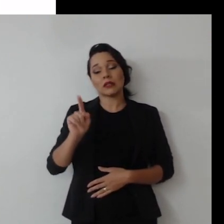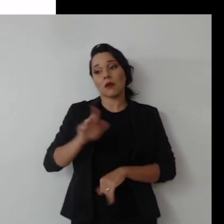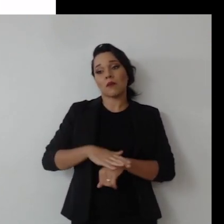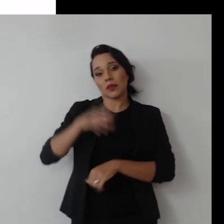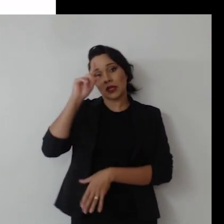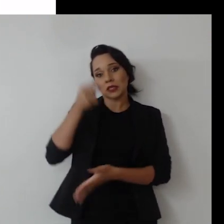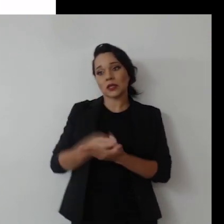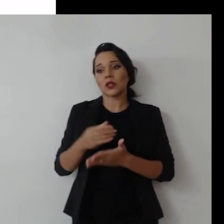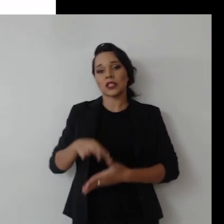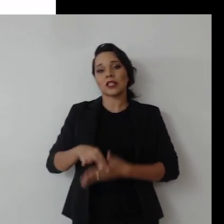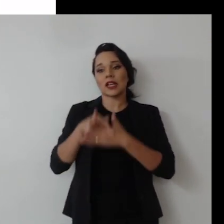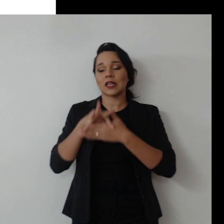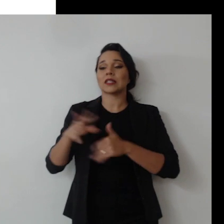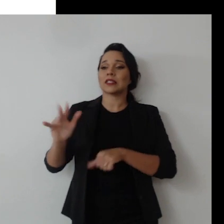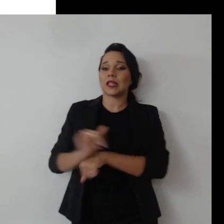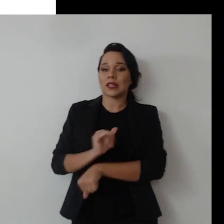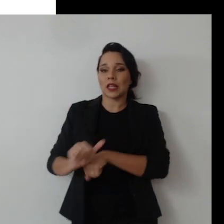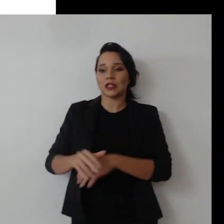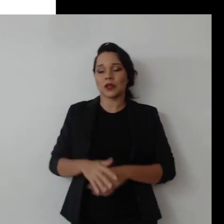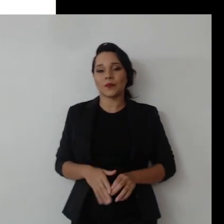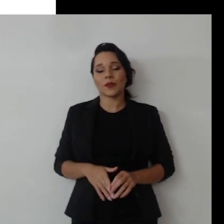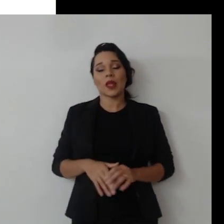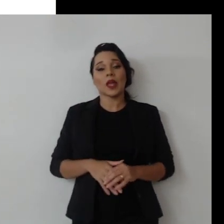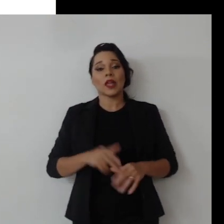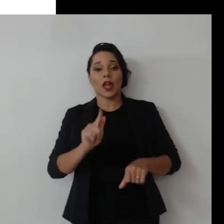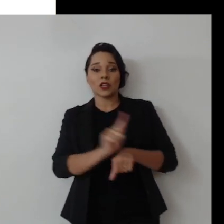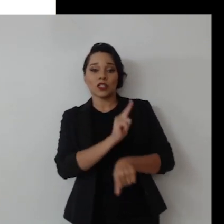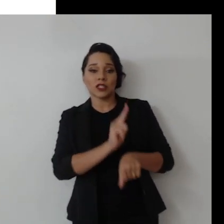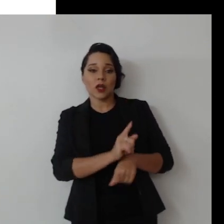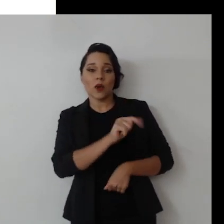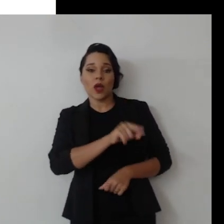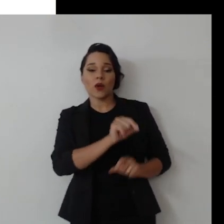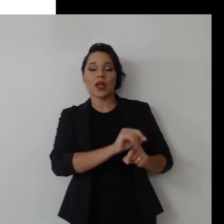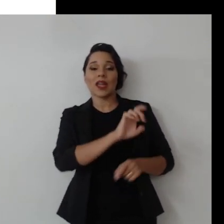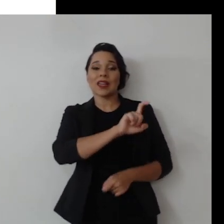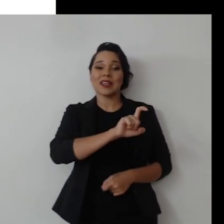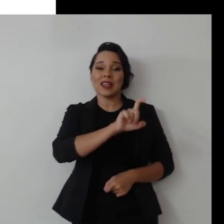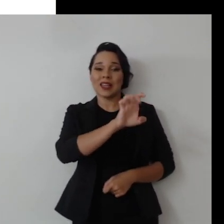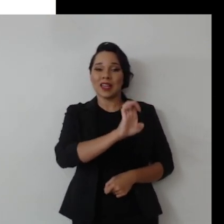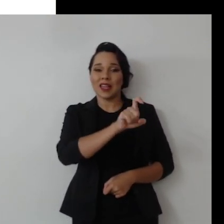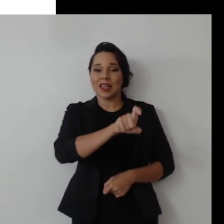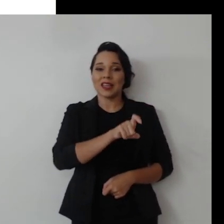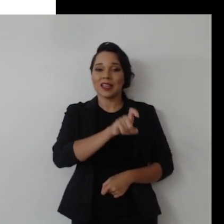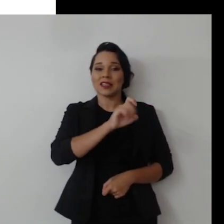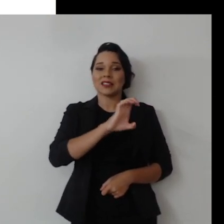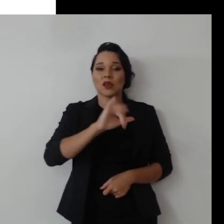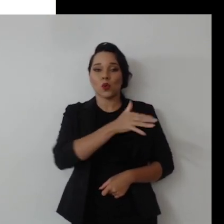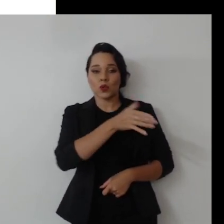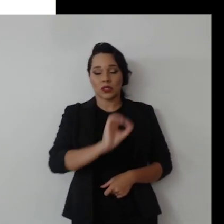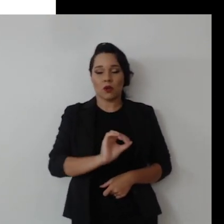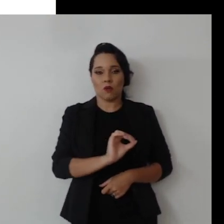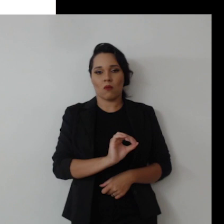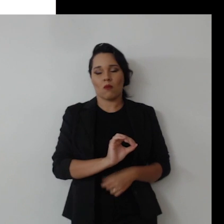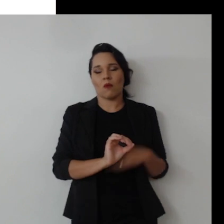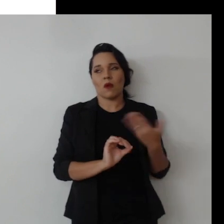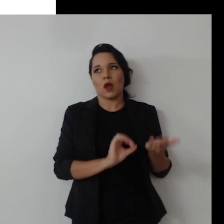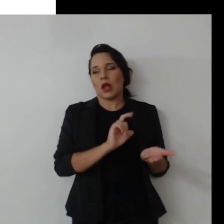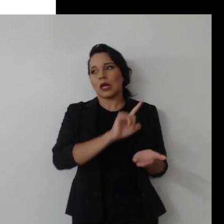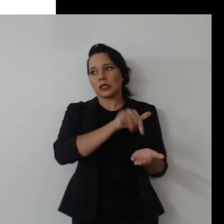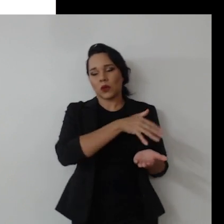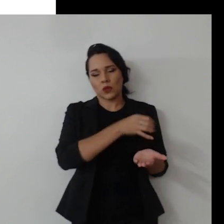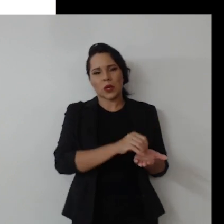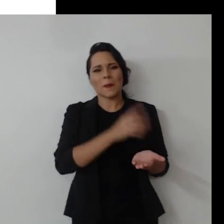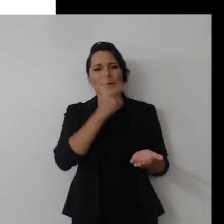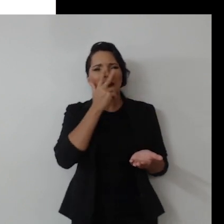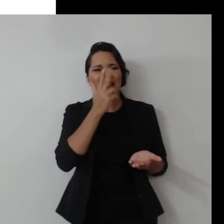tomada de decisão, de liderança, estratégico. E a gestão, ela está no nível de execução, né? Não vou dizer operacional,